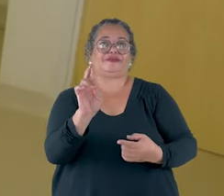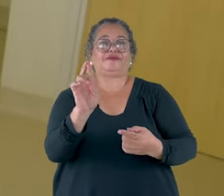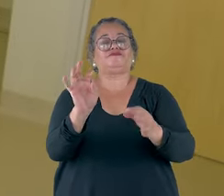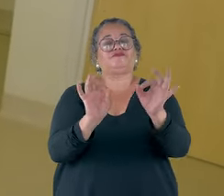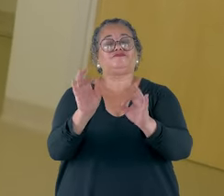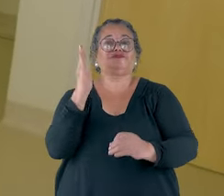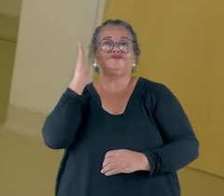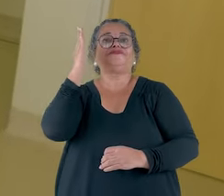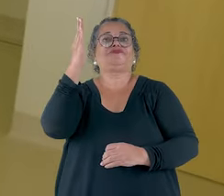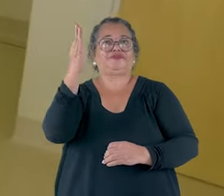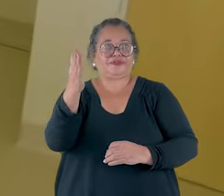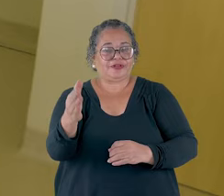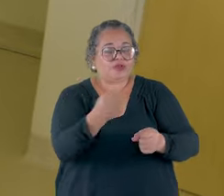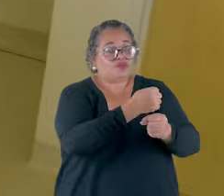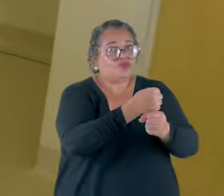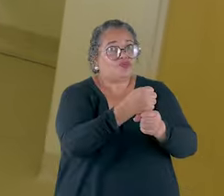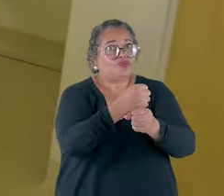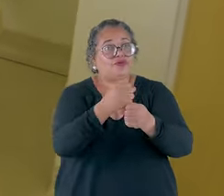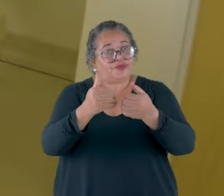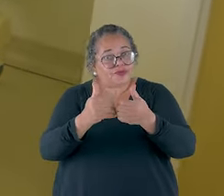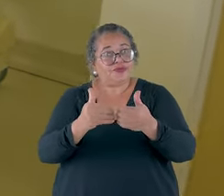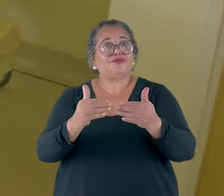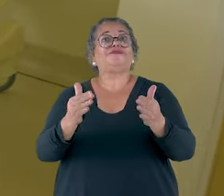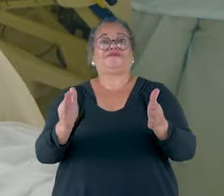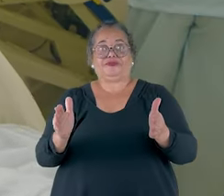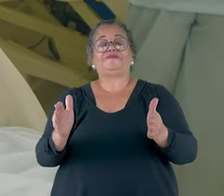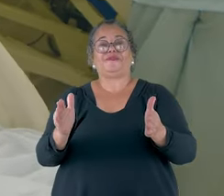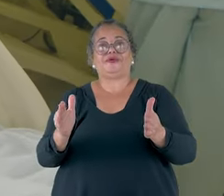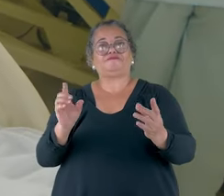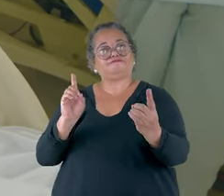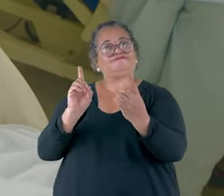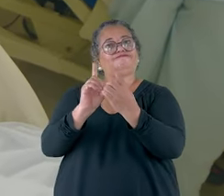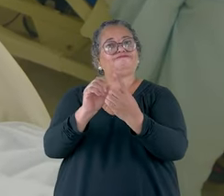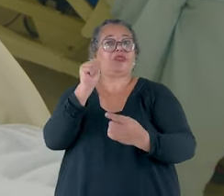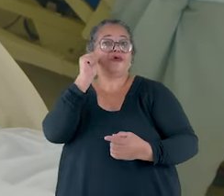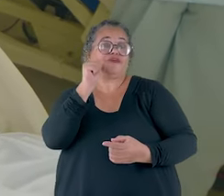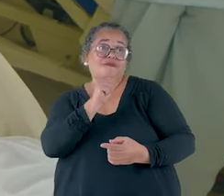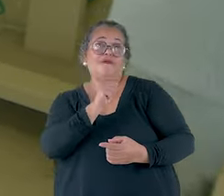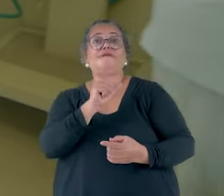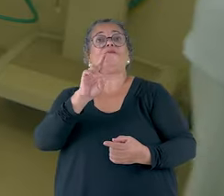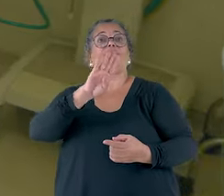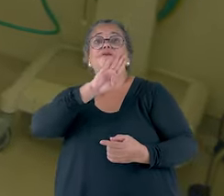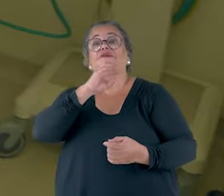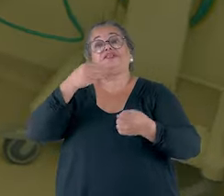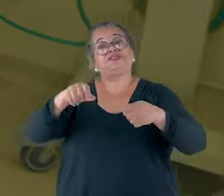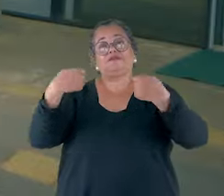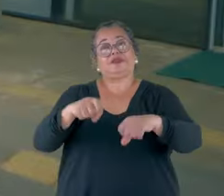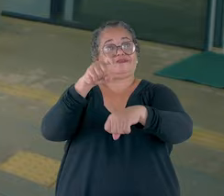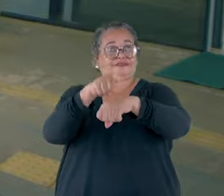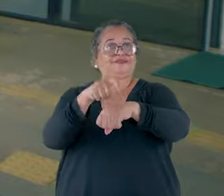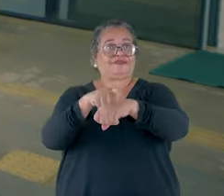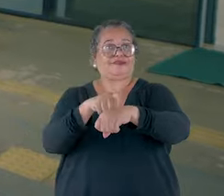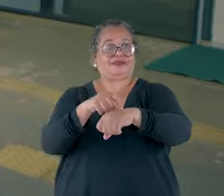funcionamento 24 horas por dia, 365 dias por ano, para atender mamães na hora que precisarem.